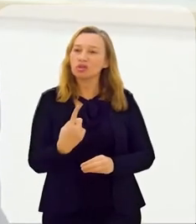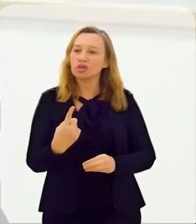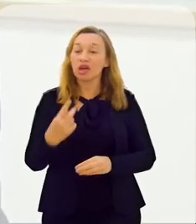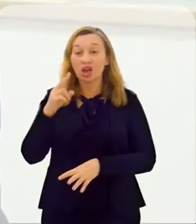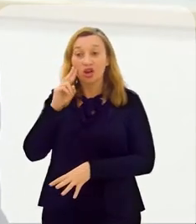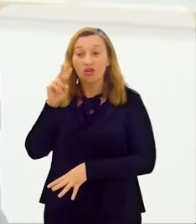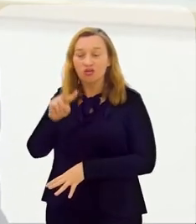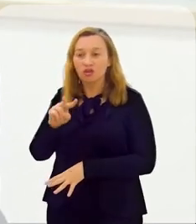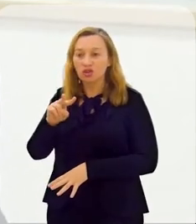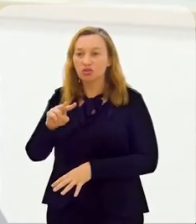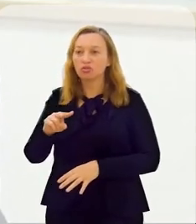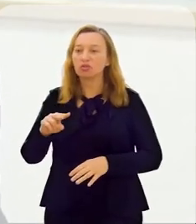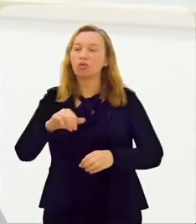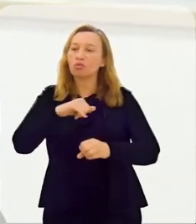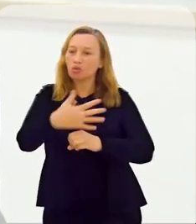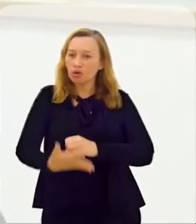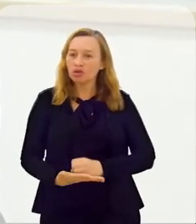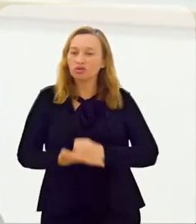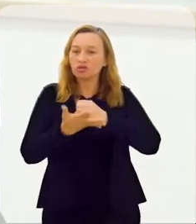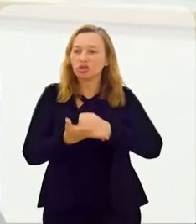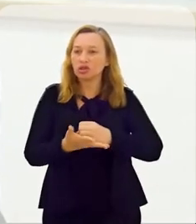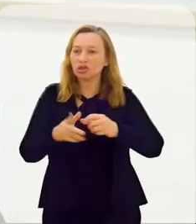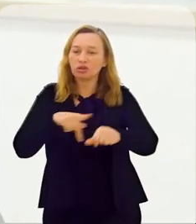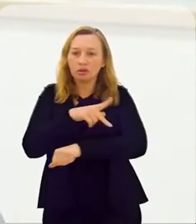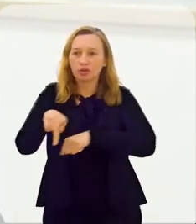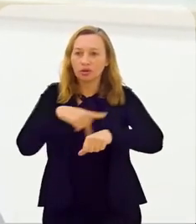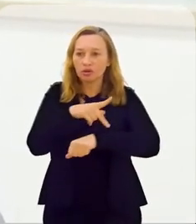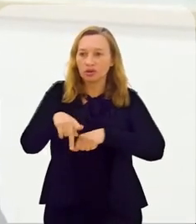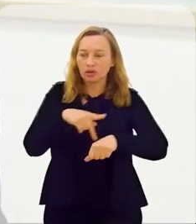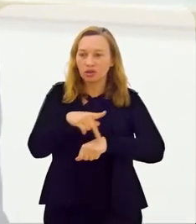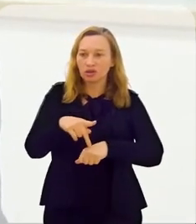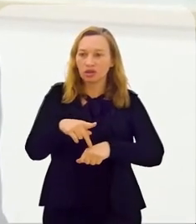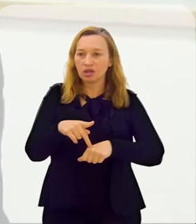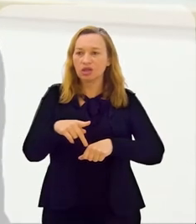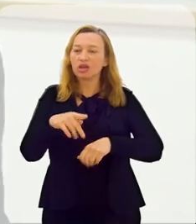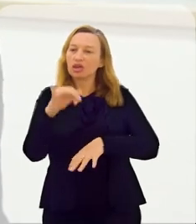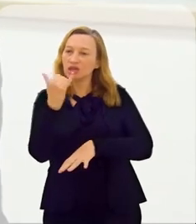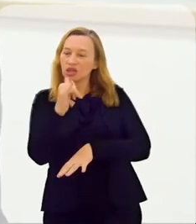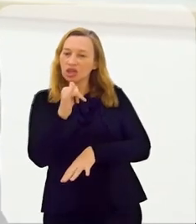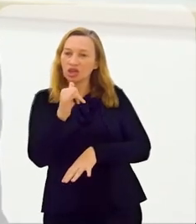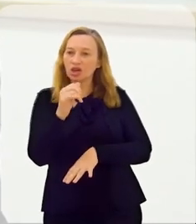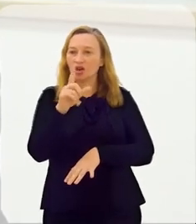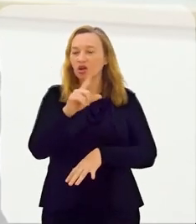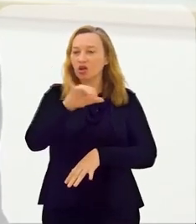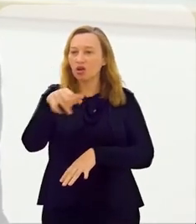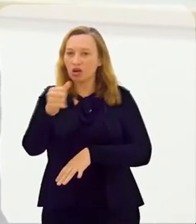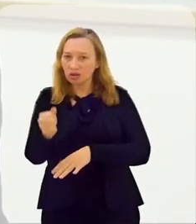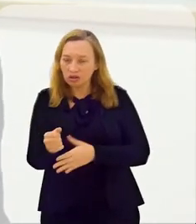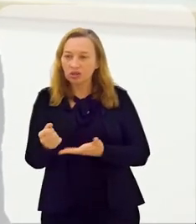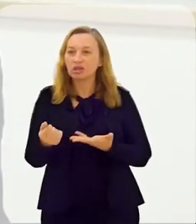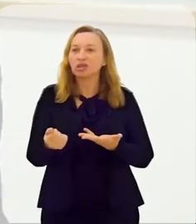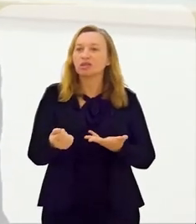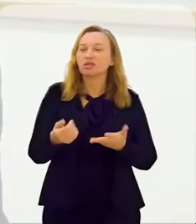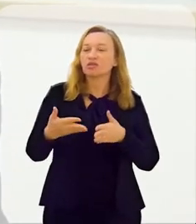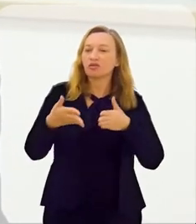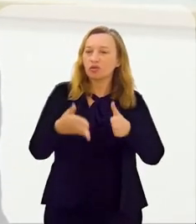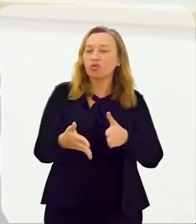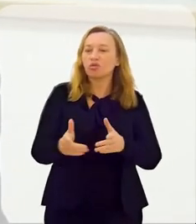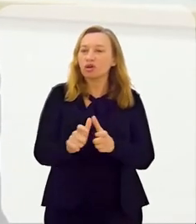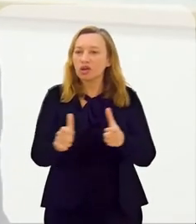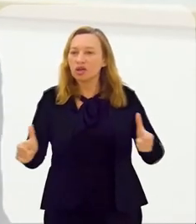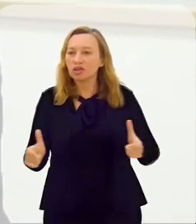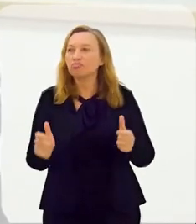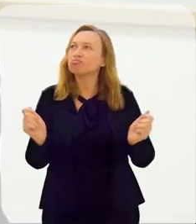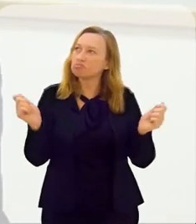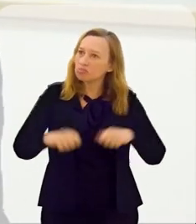antes de mais nada, nós vamos ser considerados o país da sustentabilidade. Na parte de energia, nós já temos um destaque muito